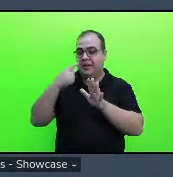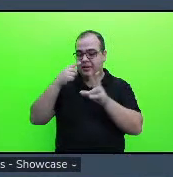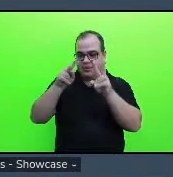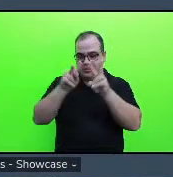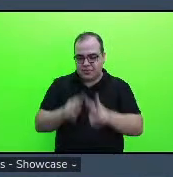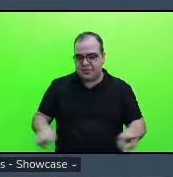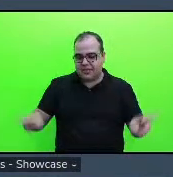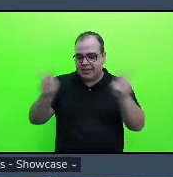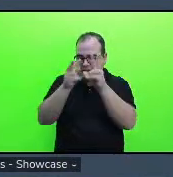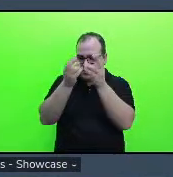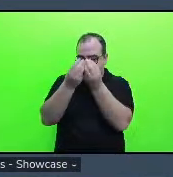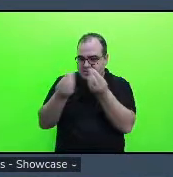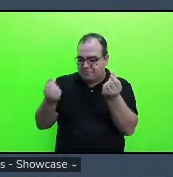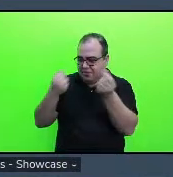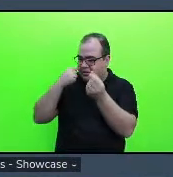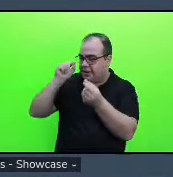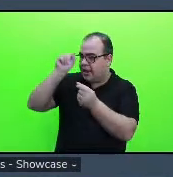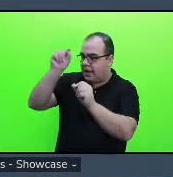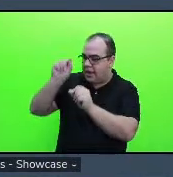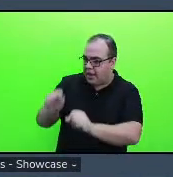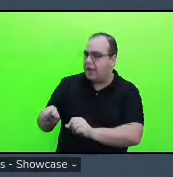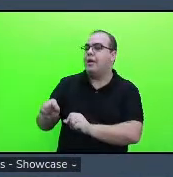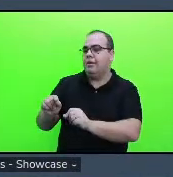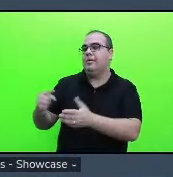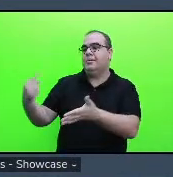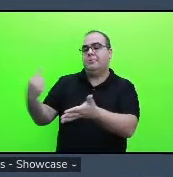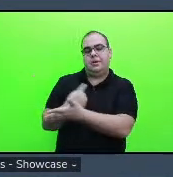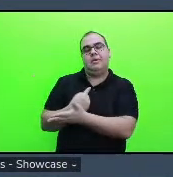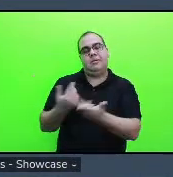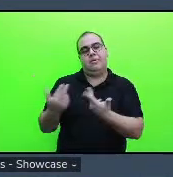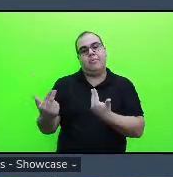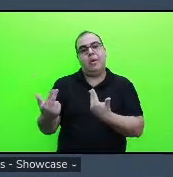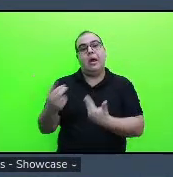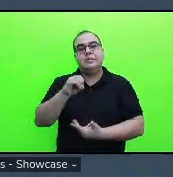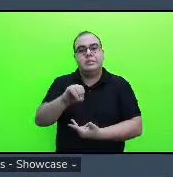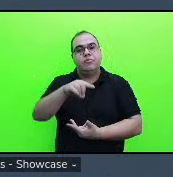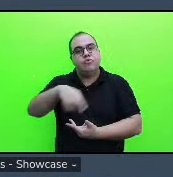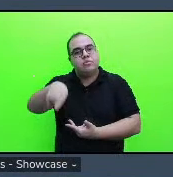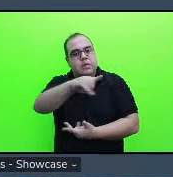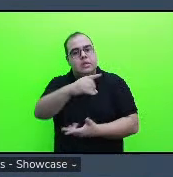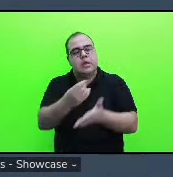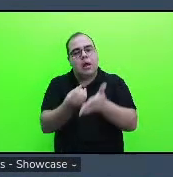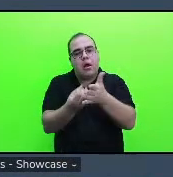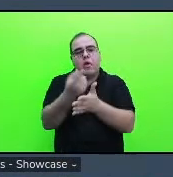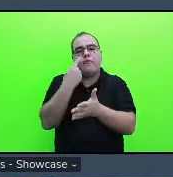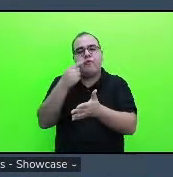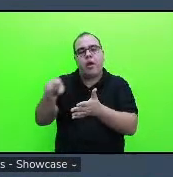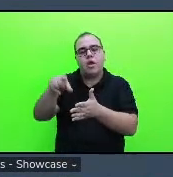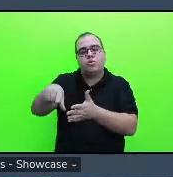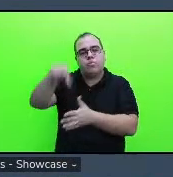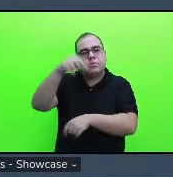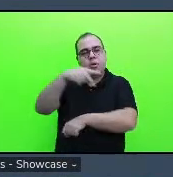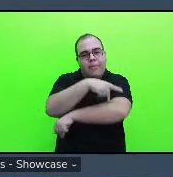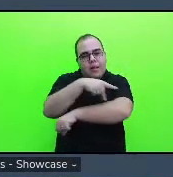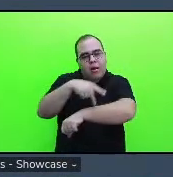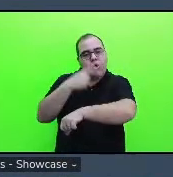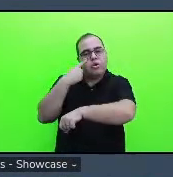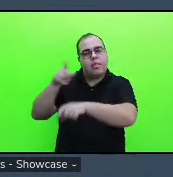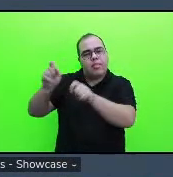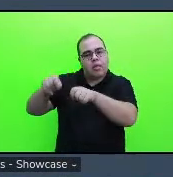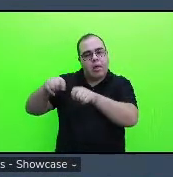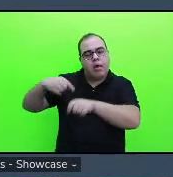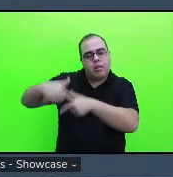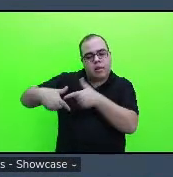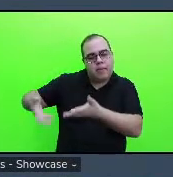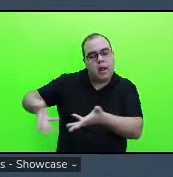creche e seria a minha pergunta se vocês criam essa opção pedagógica para trabalhar ou se vocês